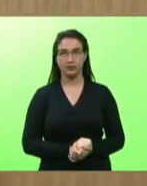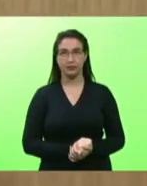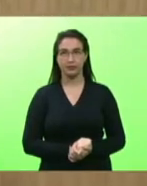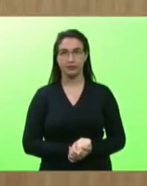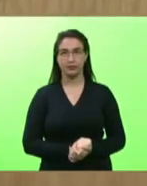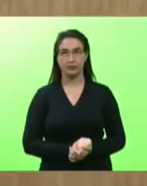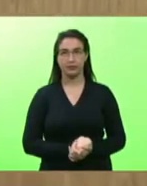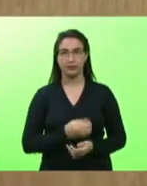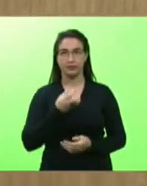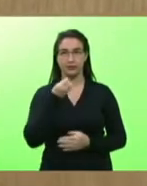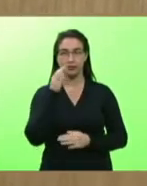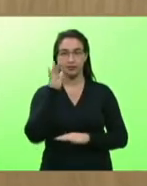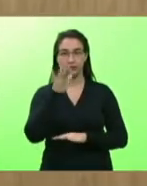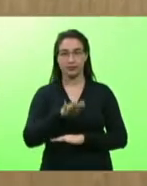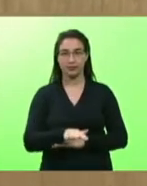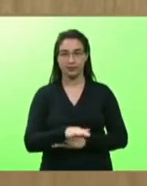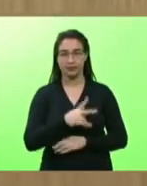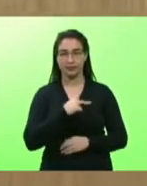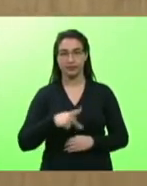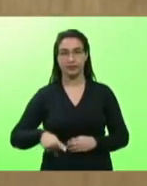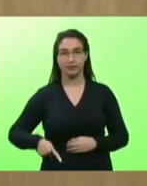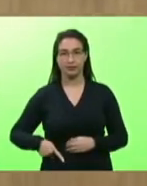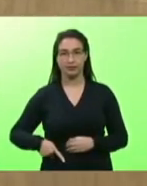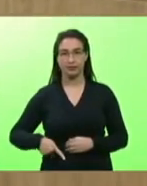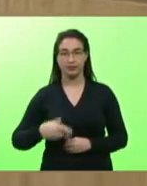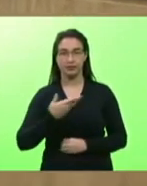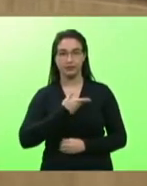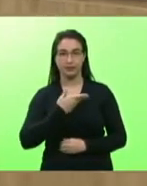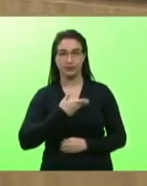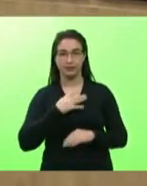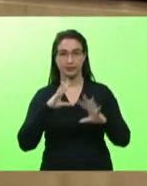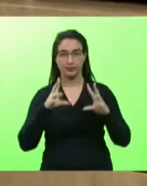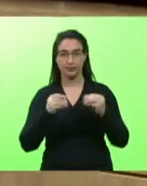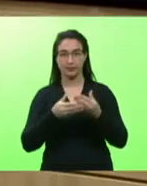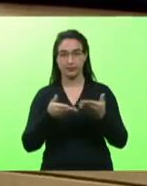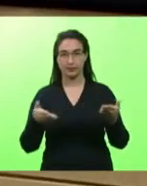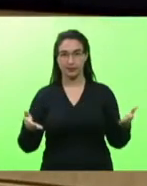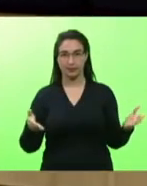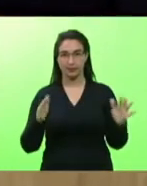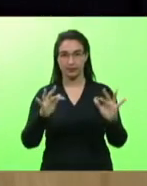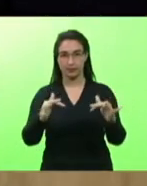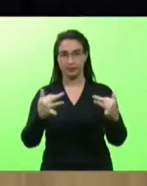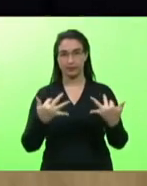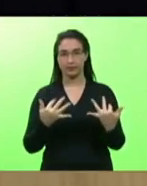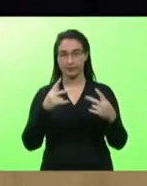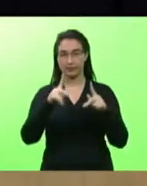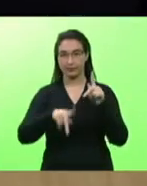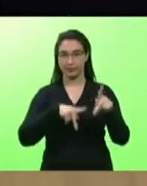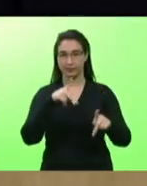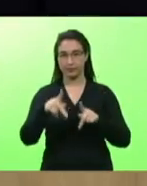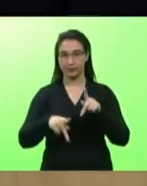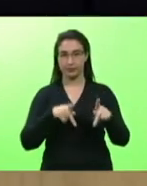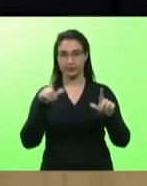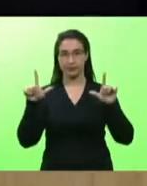Boa tarde, meu nobre presidente, nobres colegas, ao público que nos assiste através da TVAO.